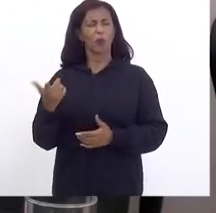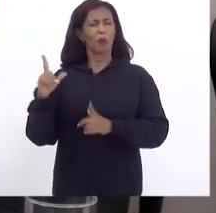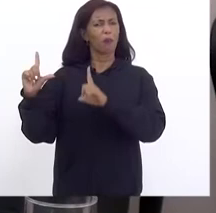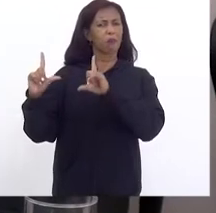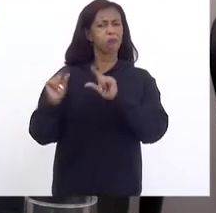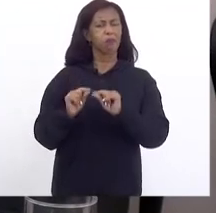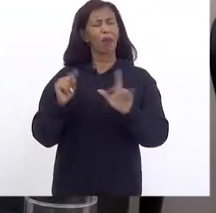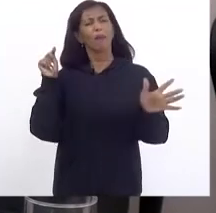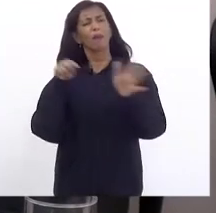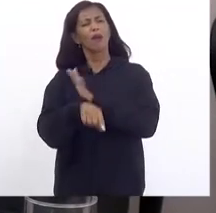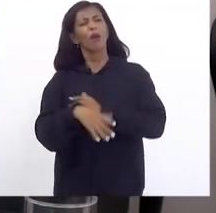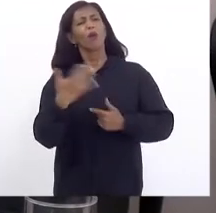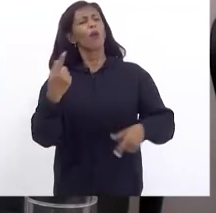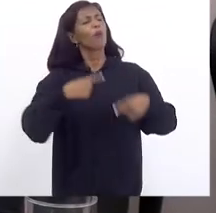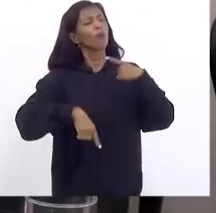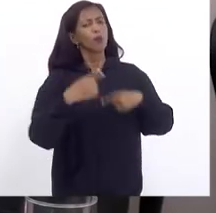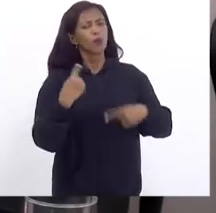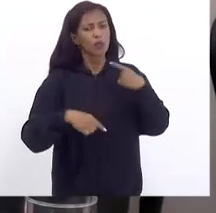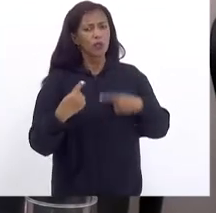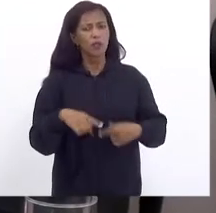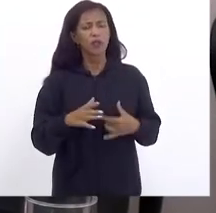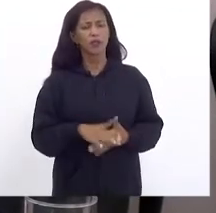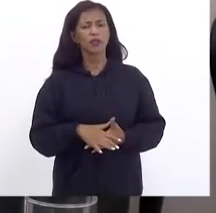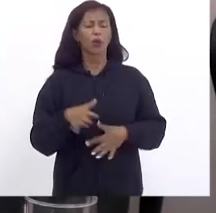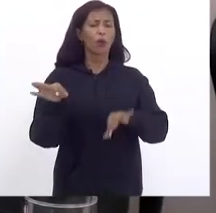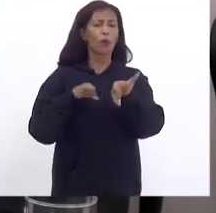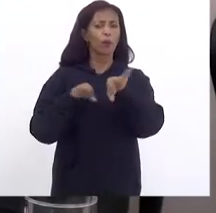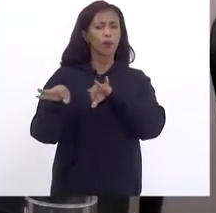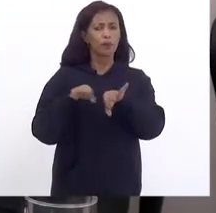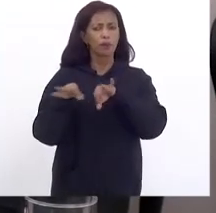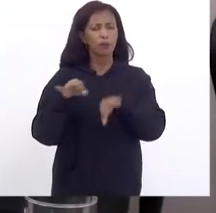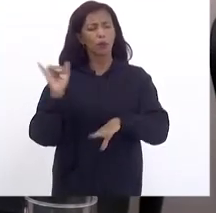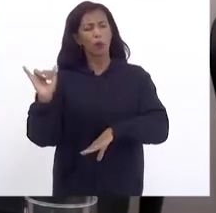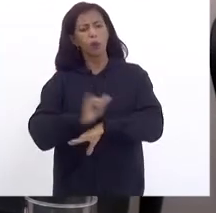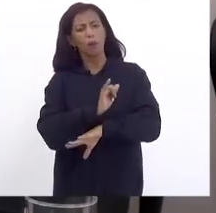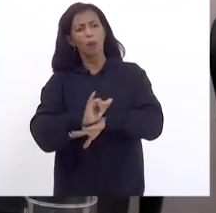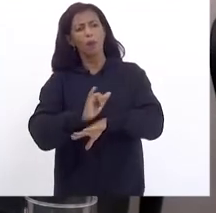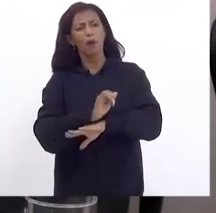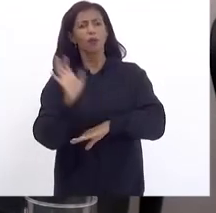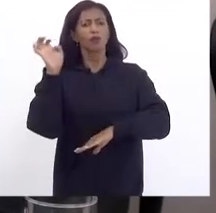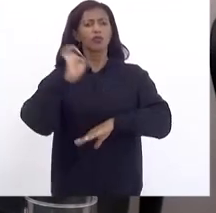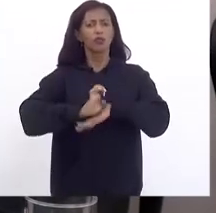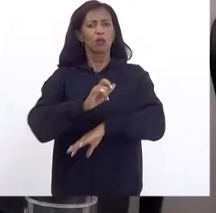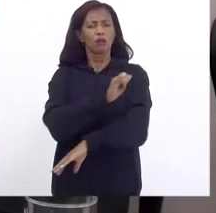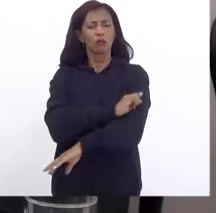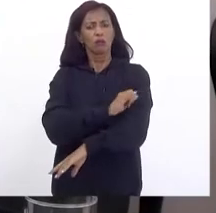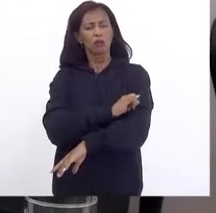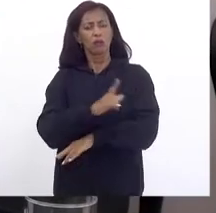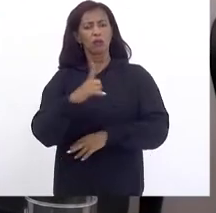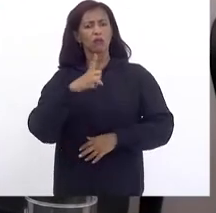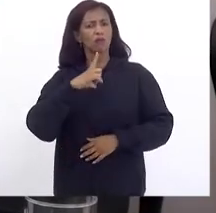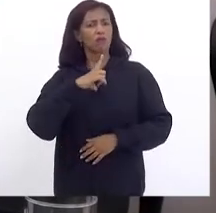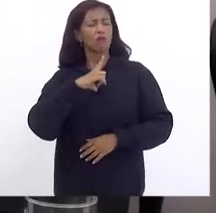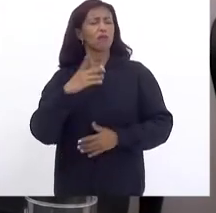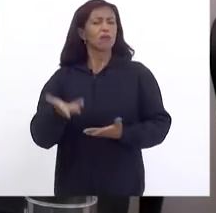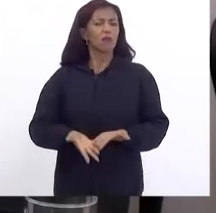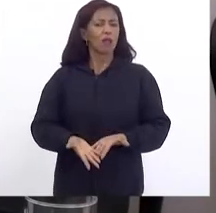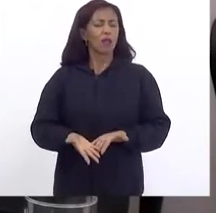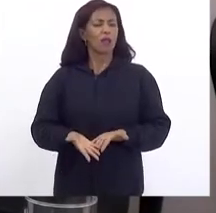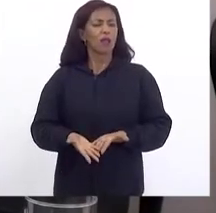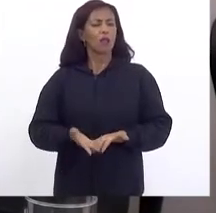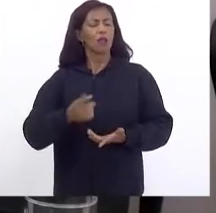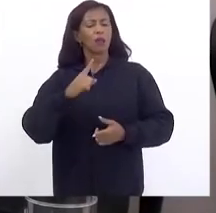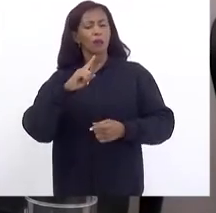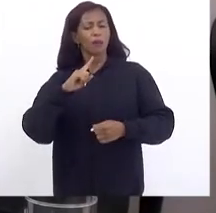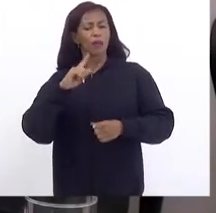pergunta Qual é a política Qual o planejamento Que o estado Do Rio de Janeiro Tem Para que nos